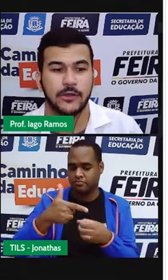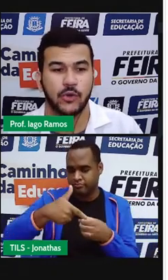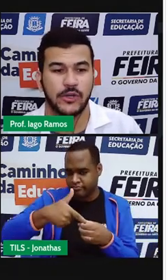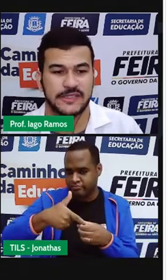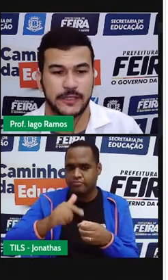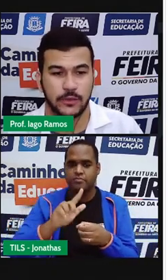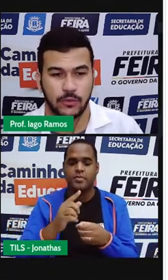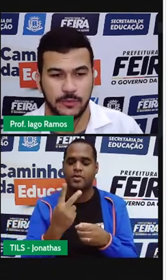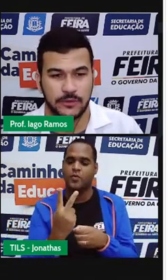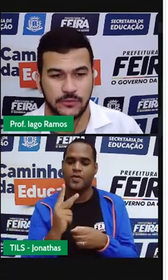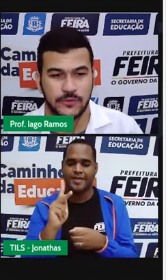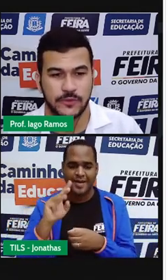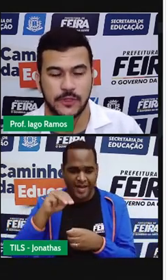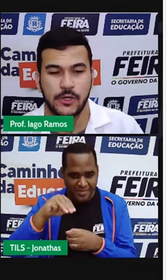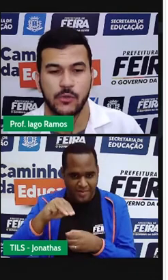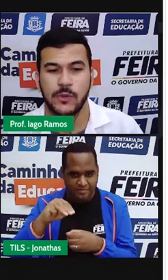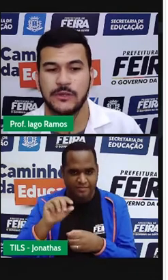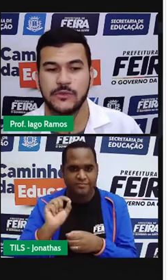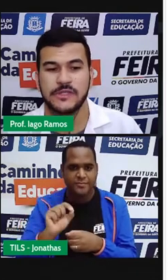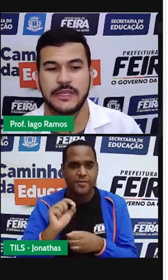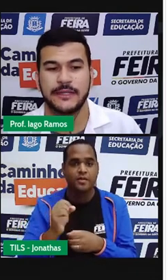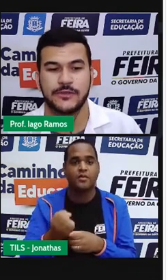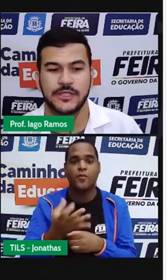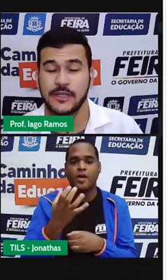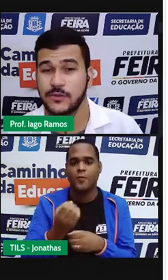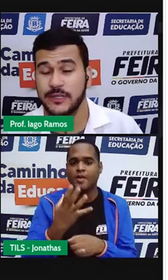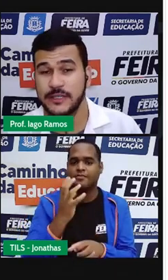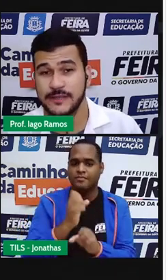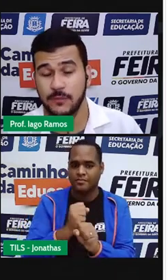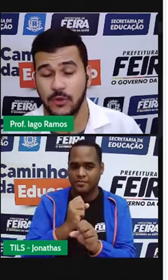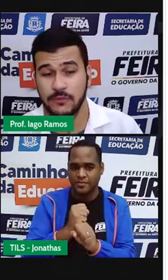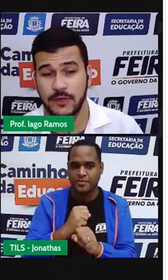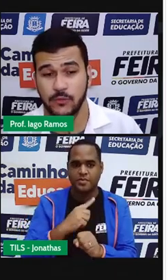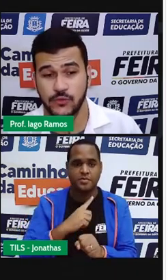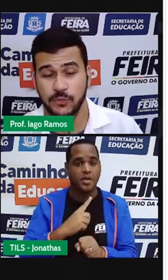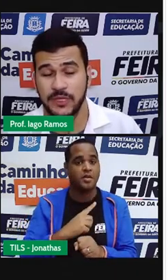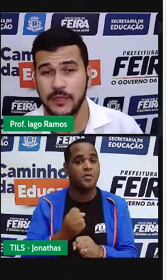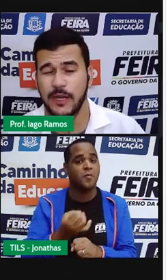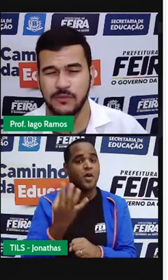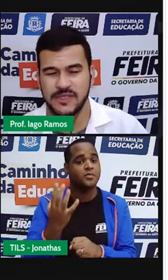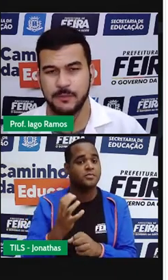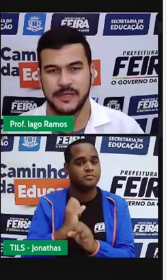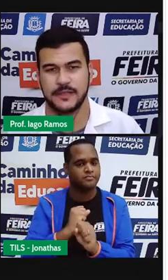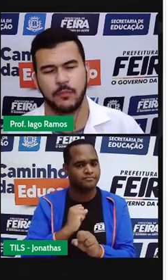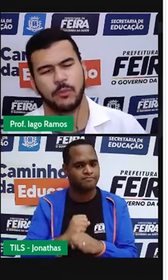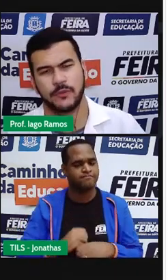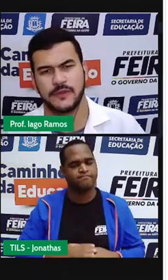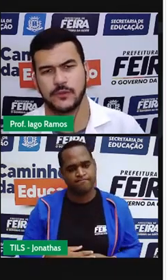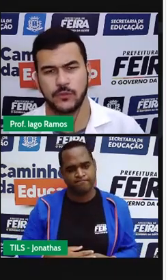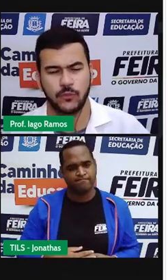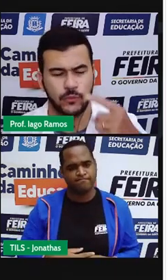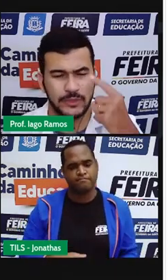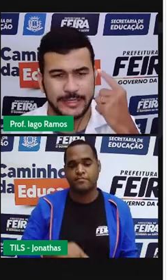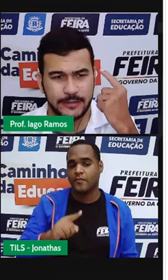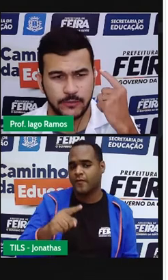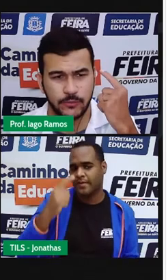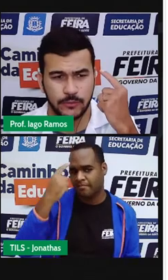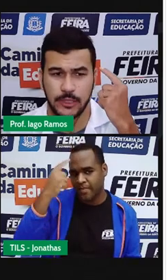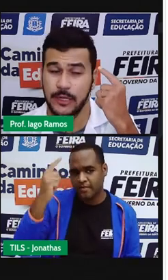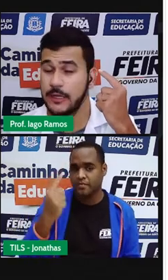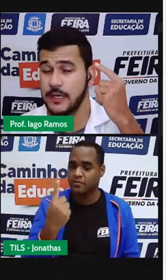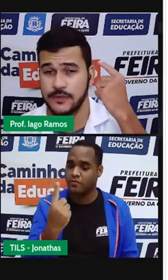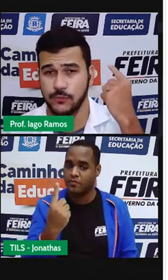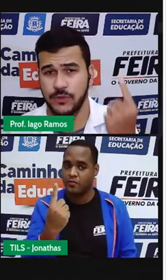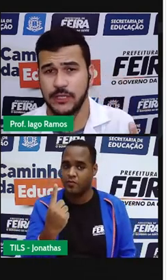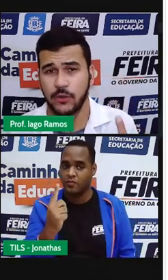em dois quilômetros, quantos litros de gasolina essa moto vai consumir? Aí você pensa, bom, professor, um litro,